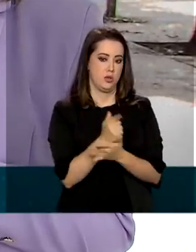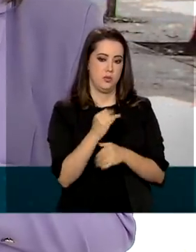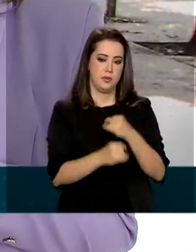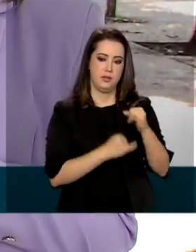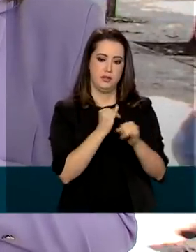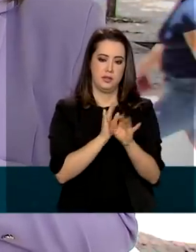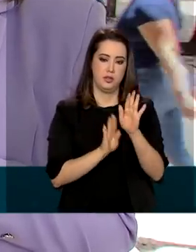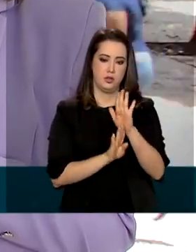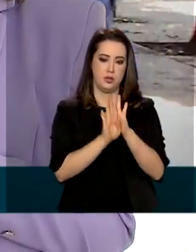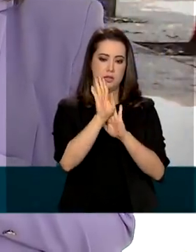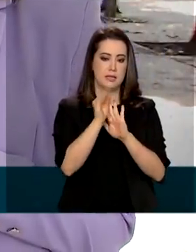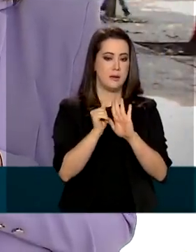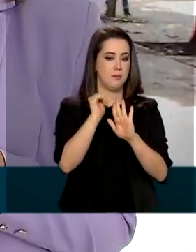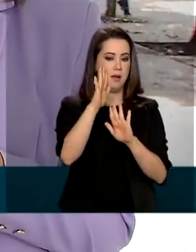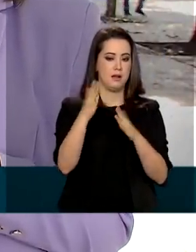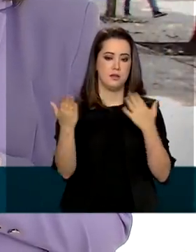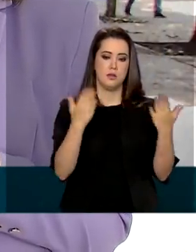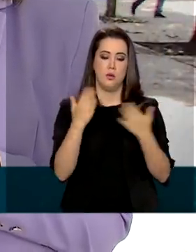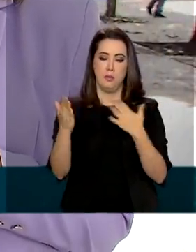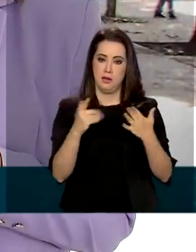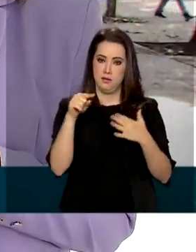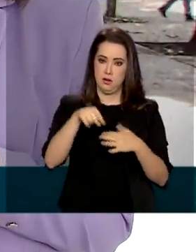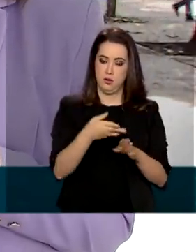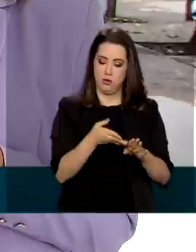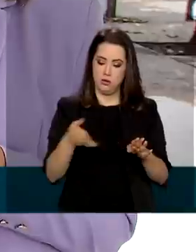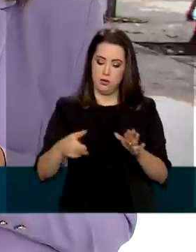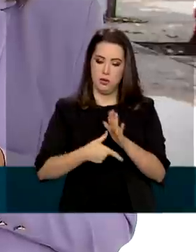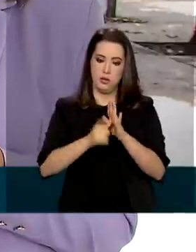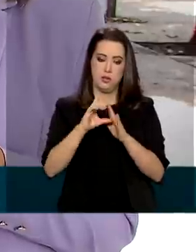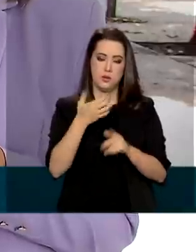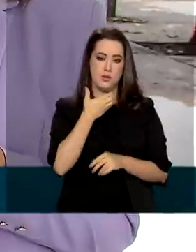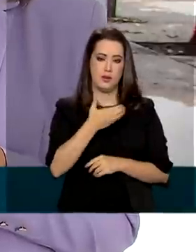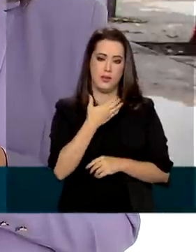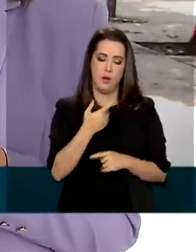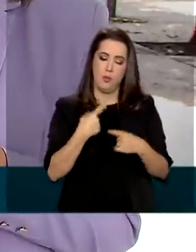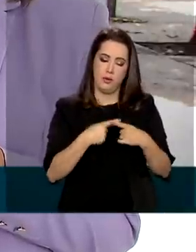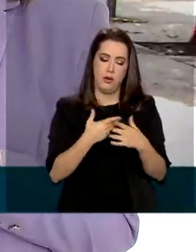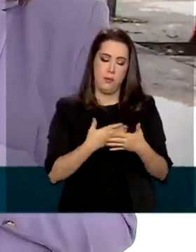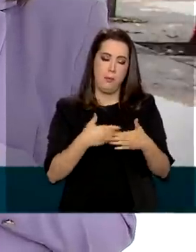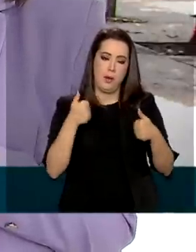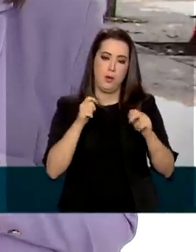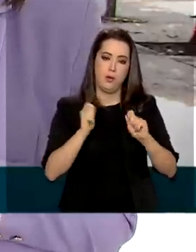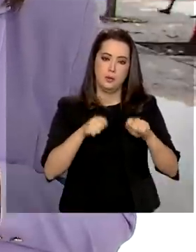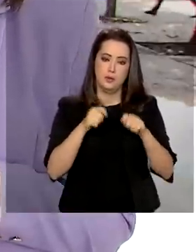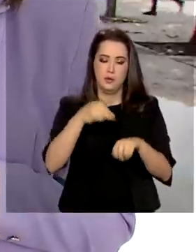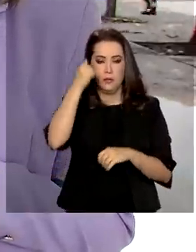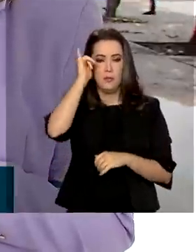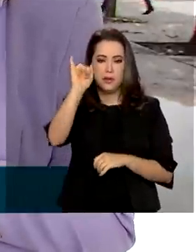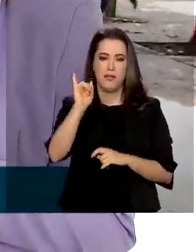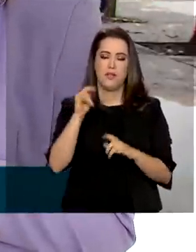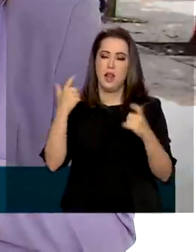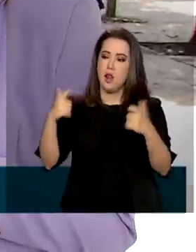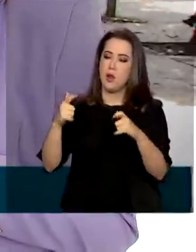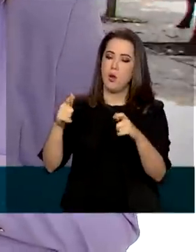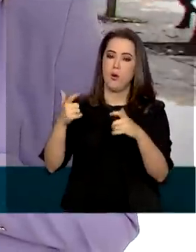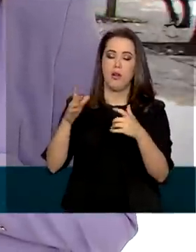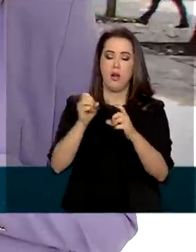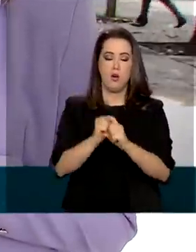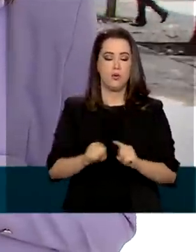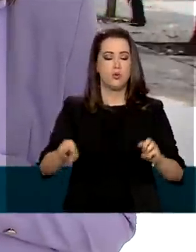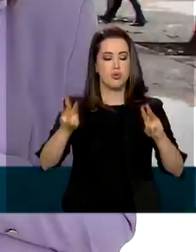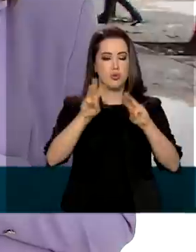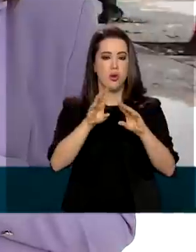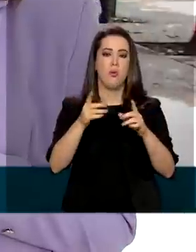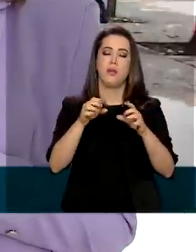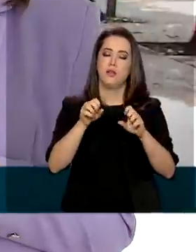ainda mais nesses dias que antecedem o Natal, já que é a melhor solução para quem quer evitar o tumulto de shoppings e das